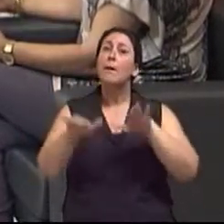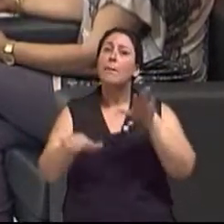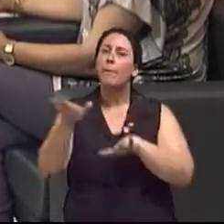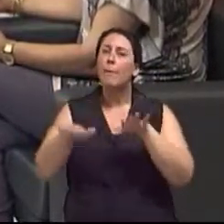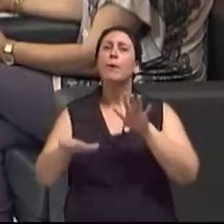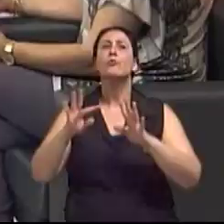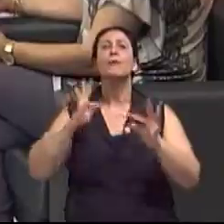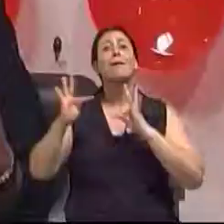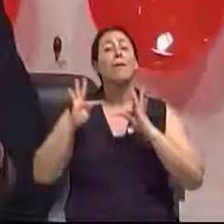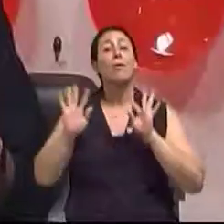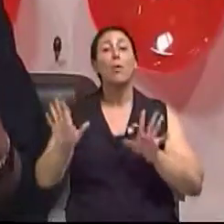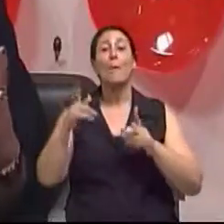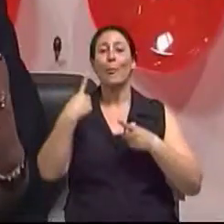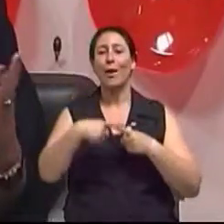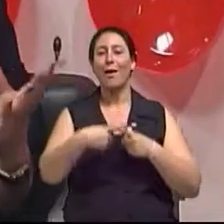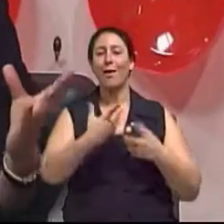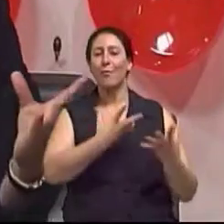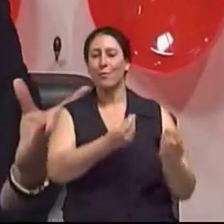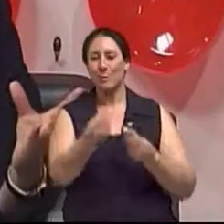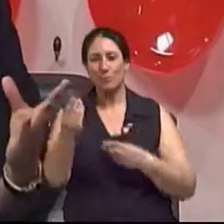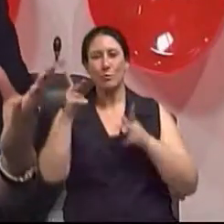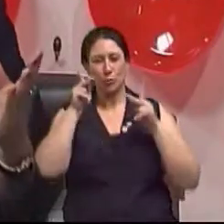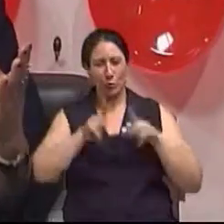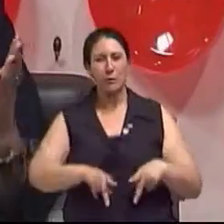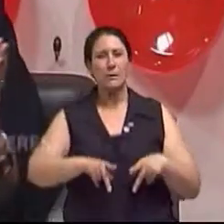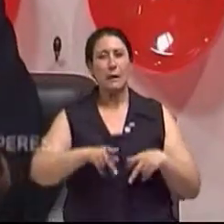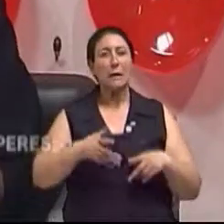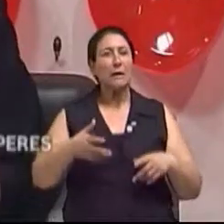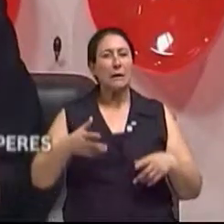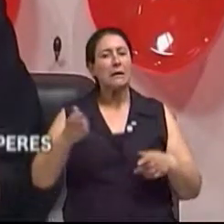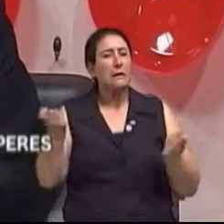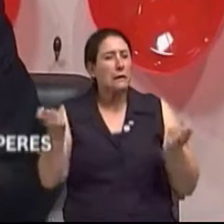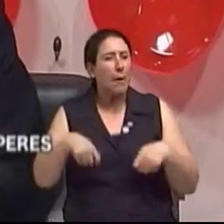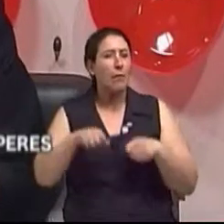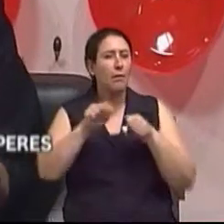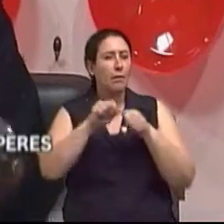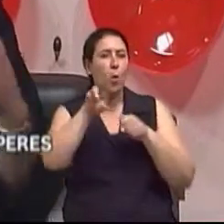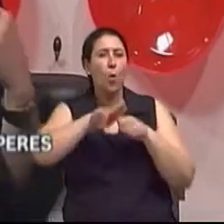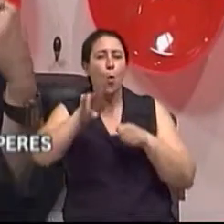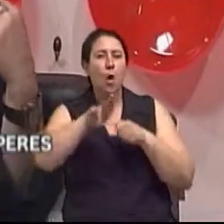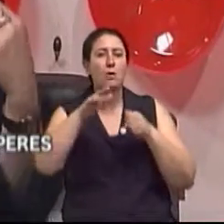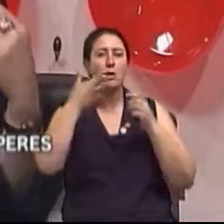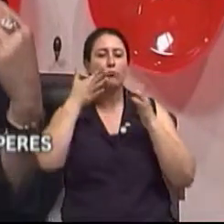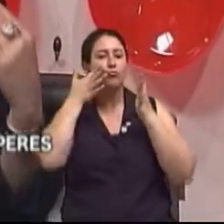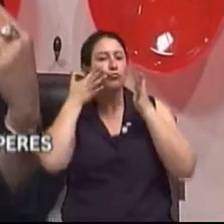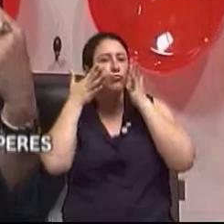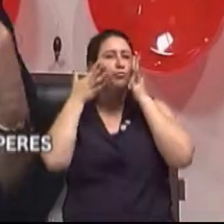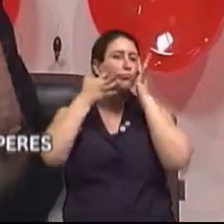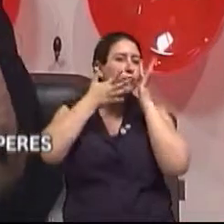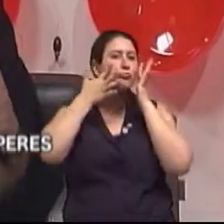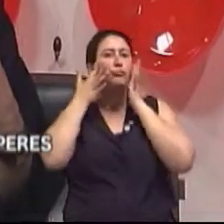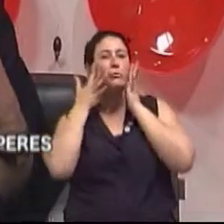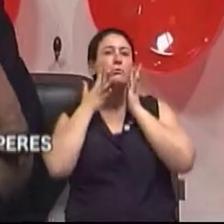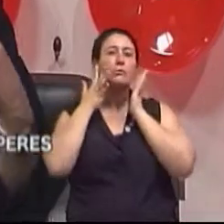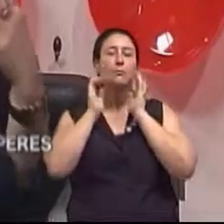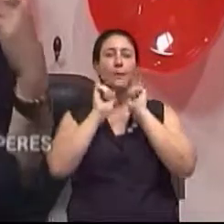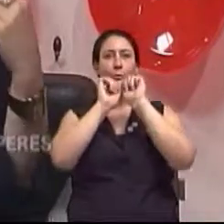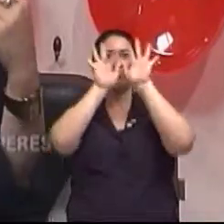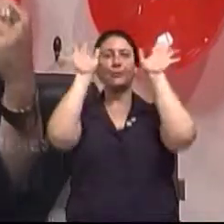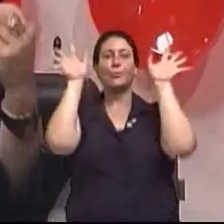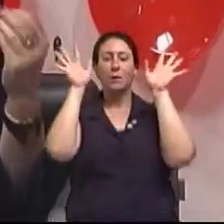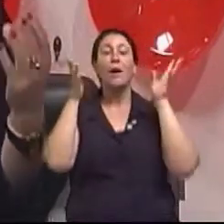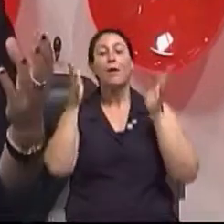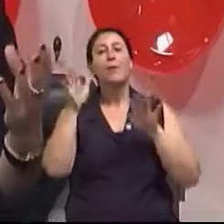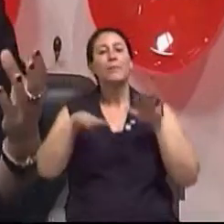não é? Muitas vezes a gente tem que associar técnicas. Ah, ok. Entende? Então, muitas vezes o que acontece? A